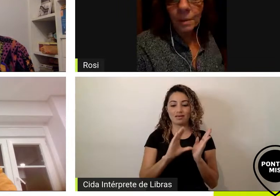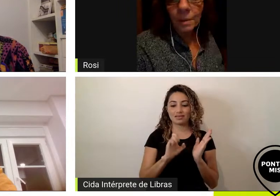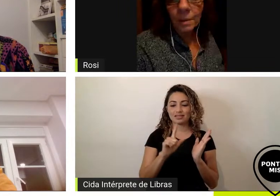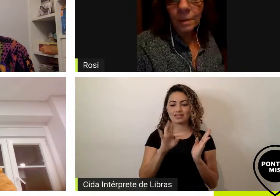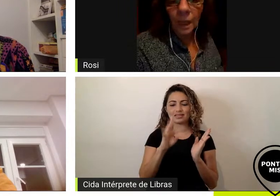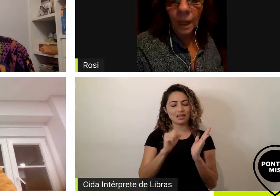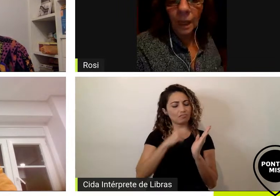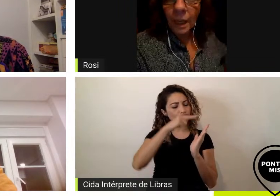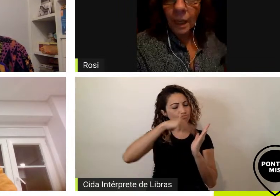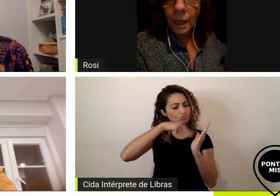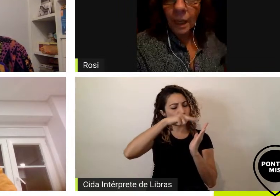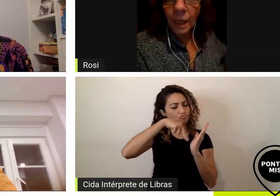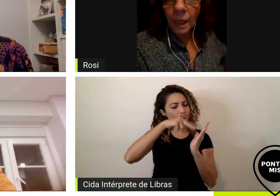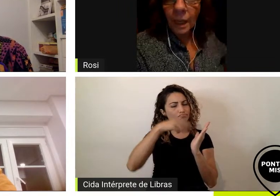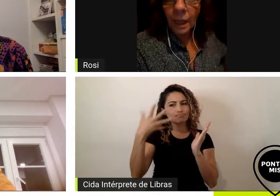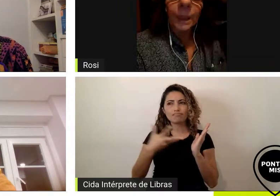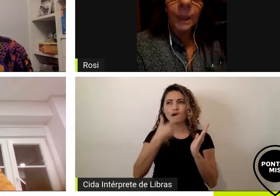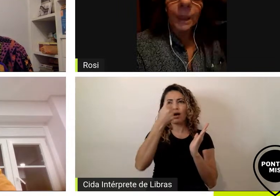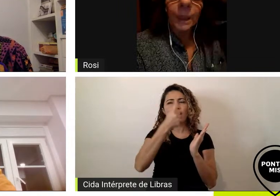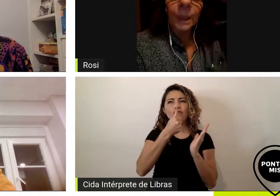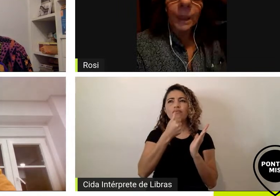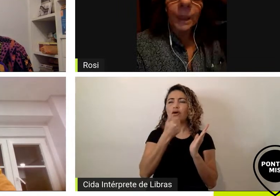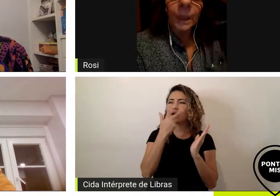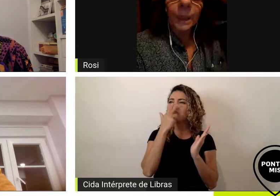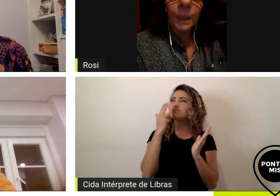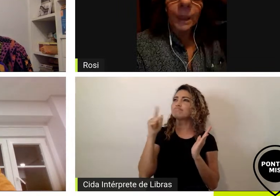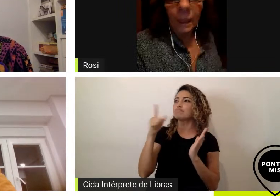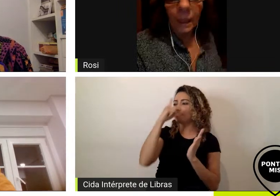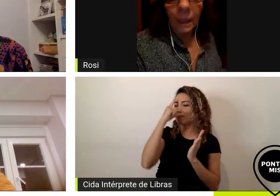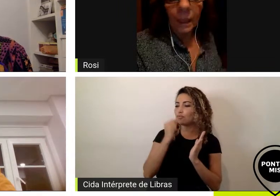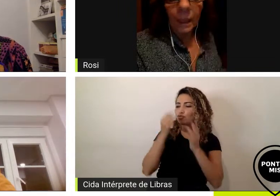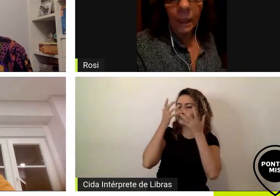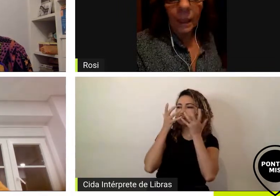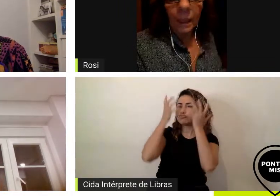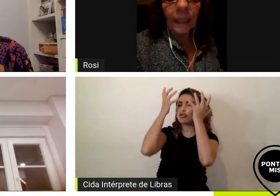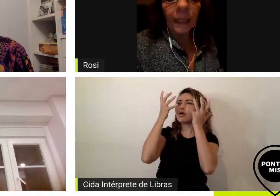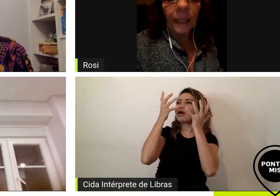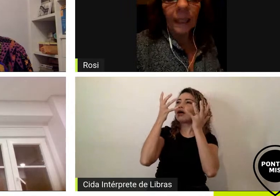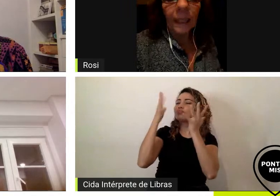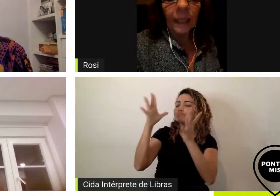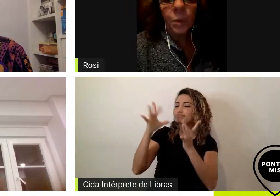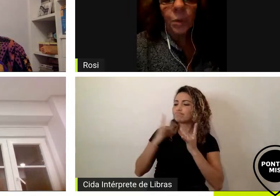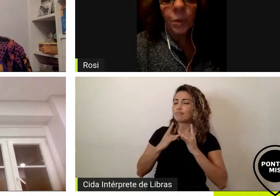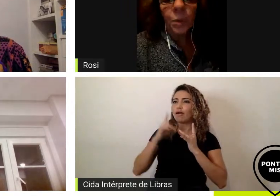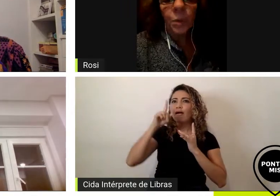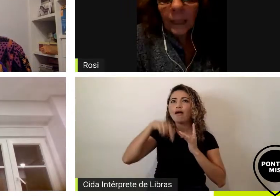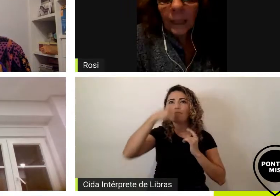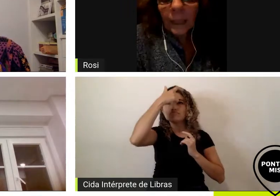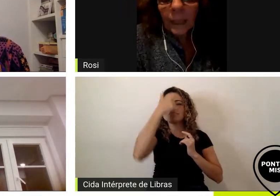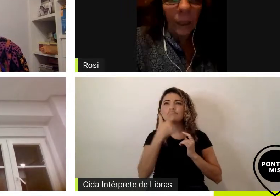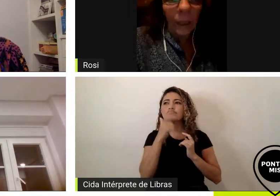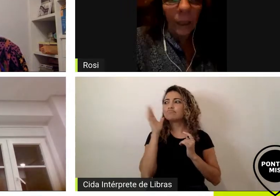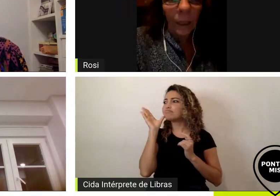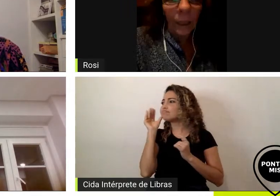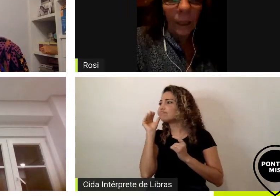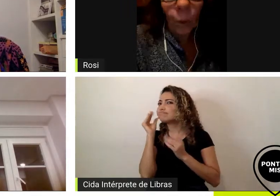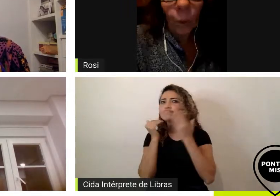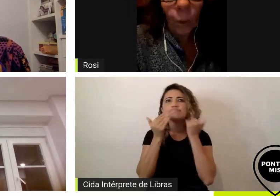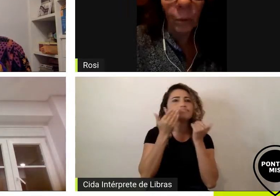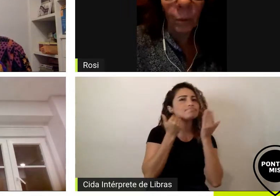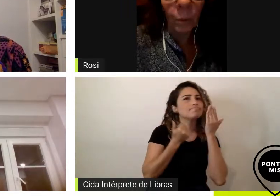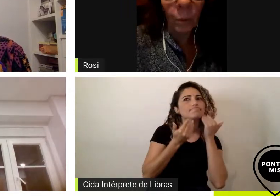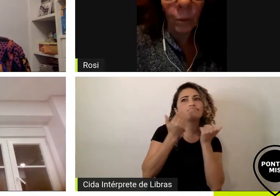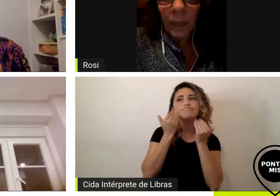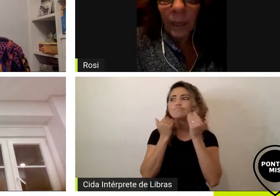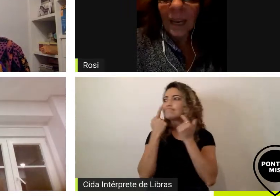eu estou lendo isso e a Morgana tem isso ela é uma pessoa curiosa uma pessoa que se interessa por tudo e que quer transmitir